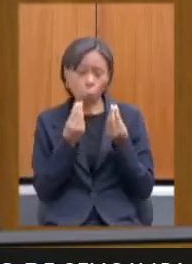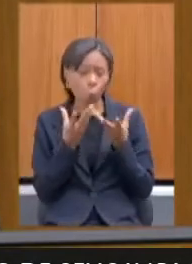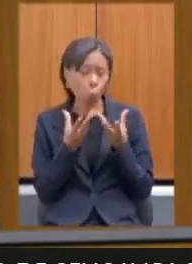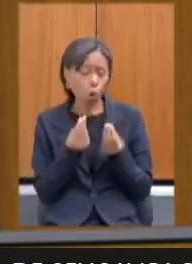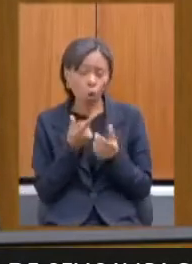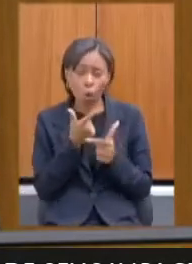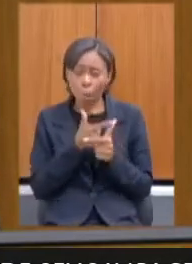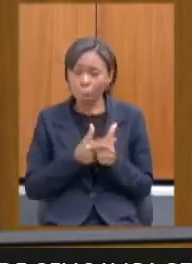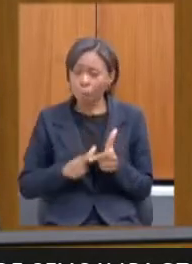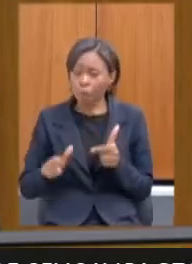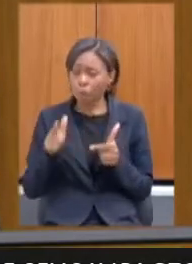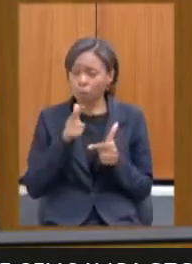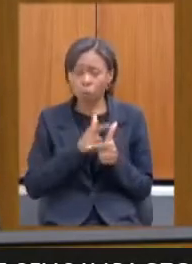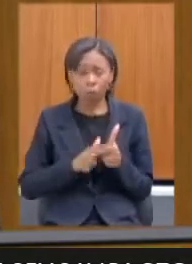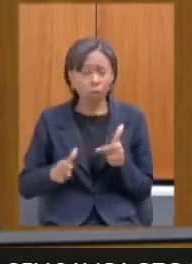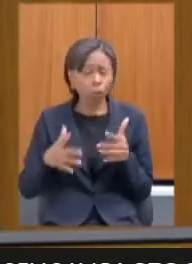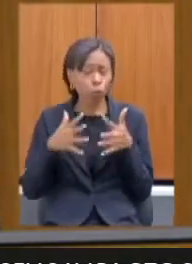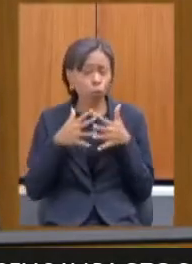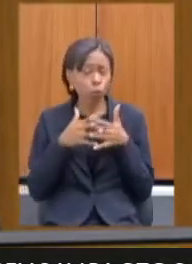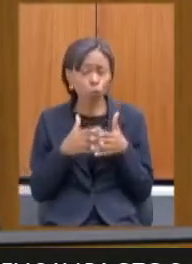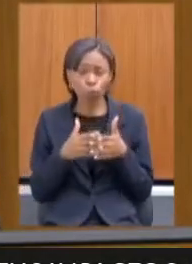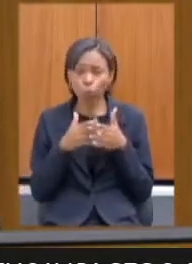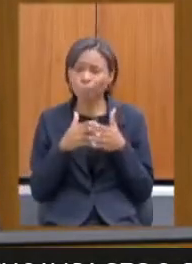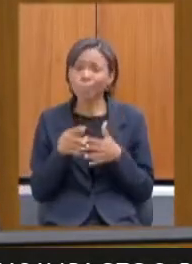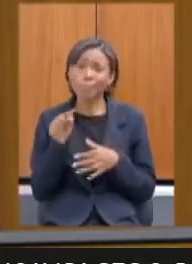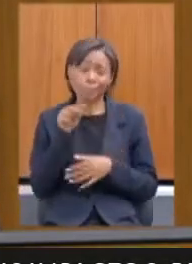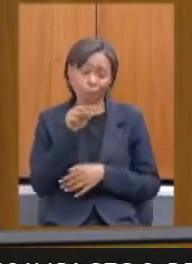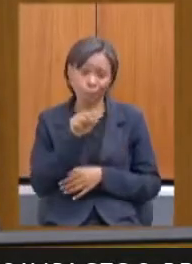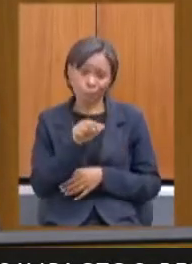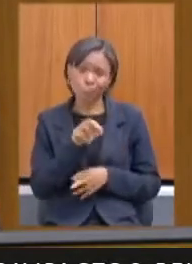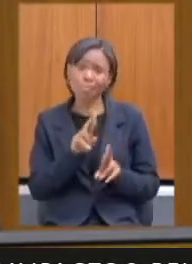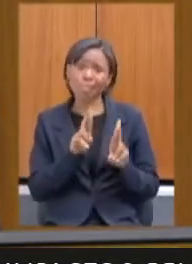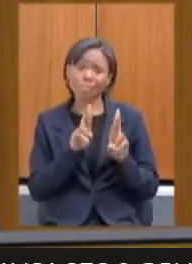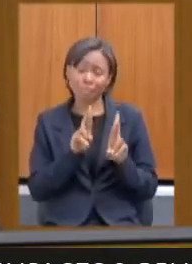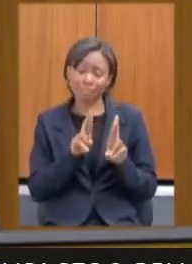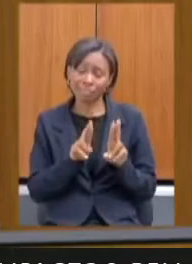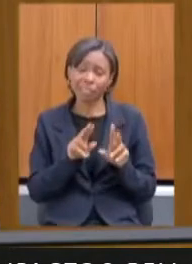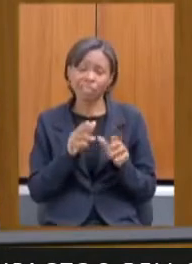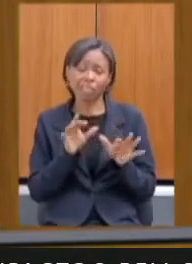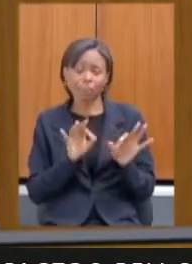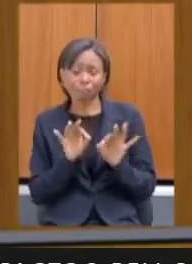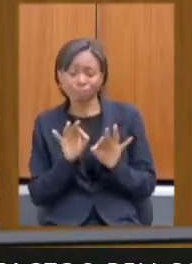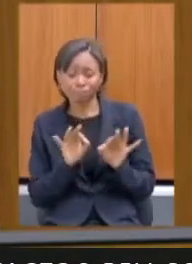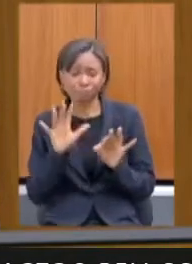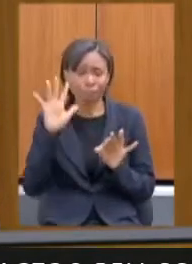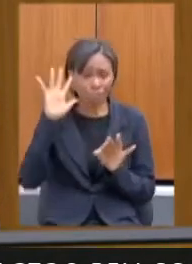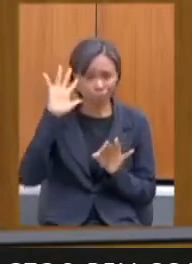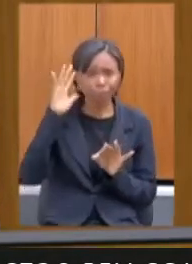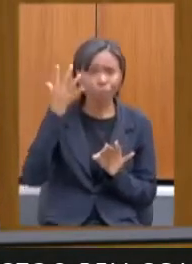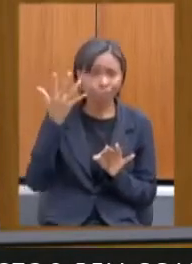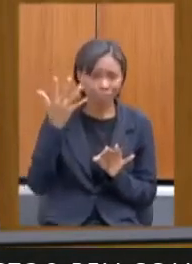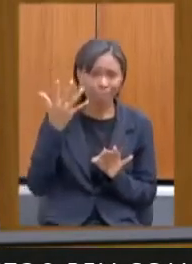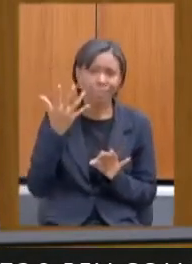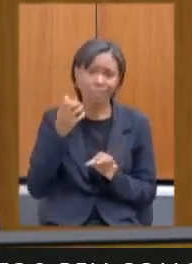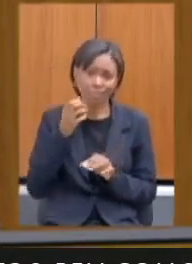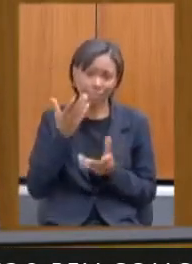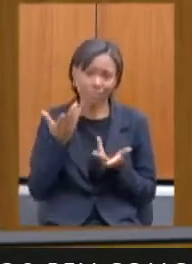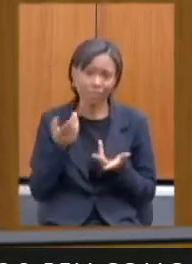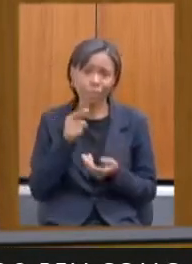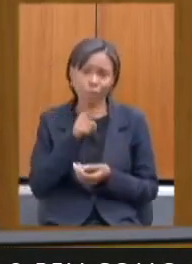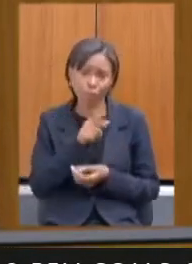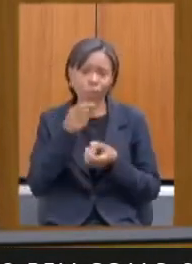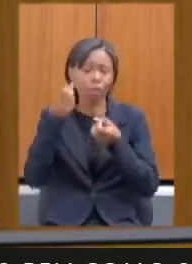muitos complexos em que você tem que enfrentar e tratar. O que a gente falou tudo até pela sua